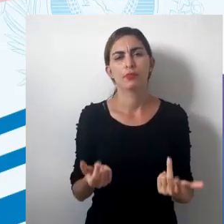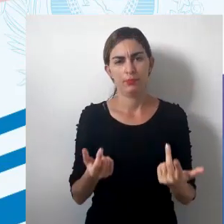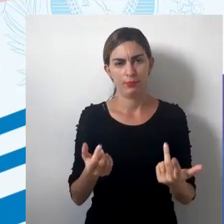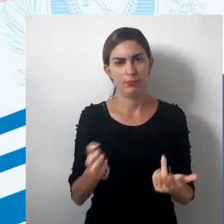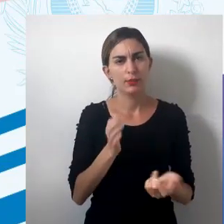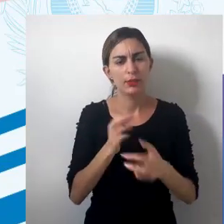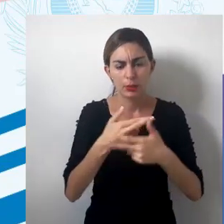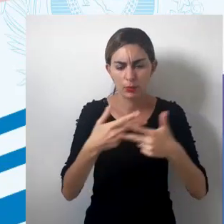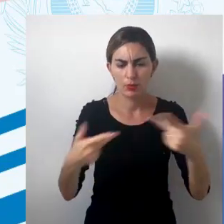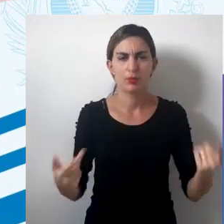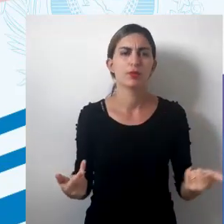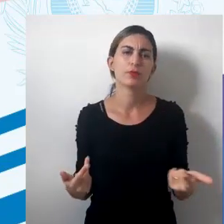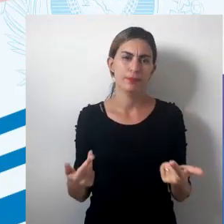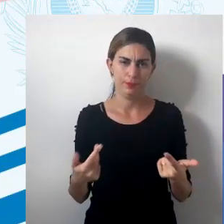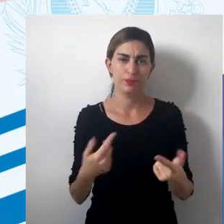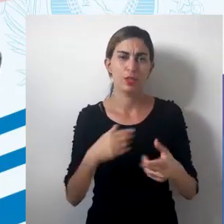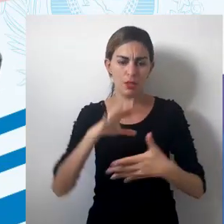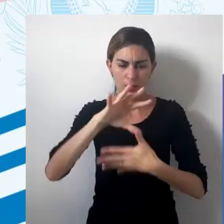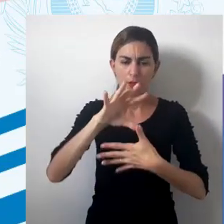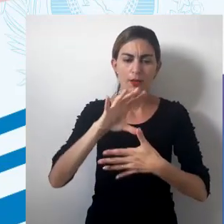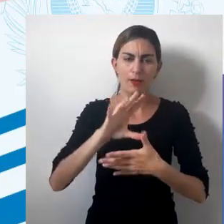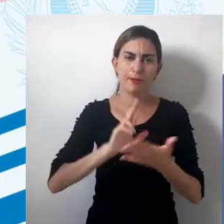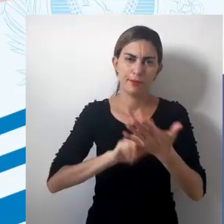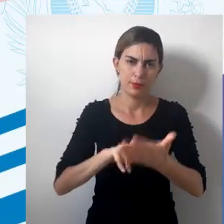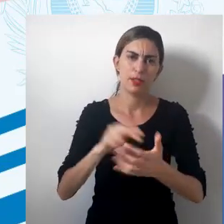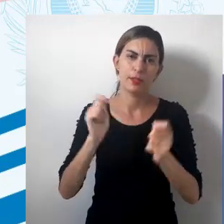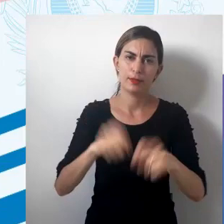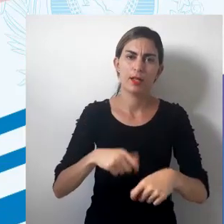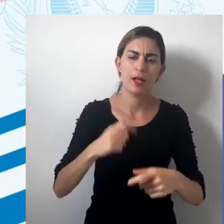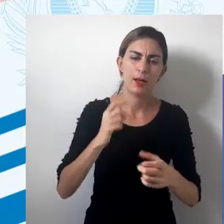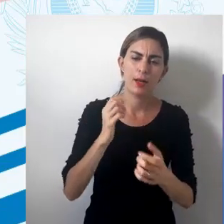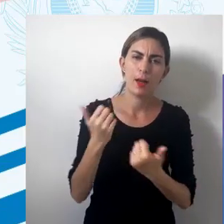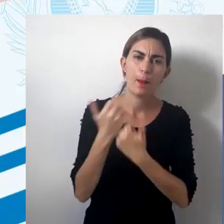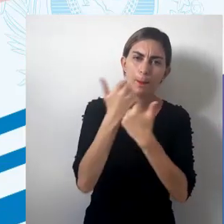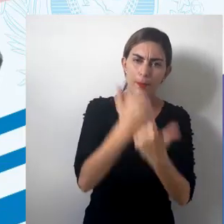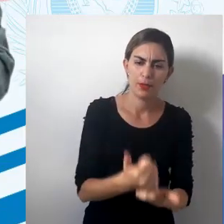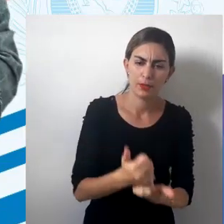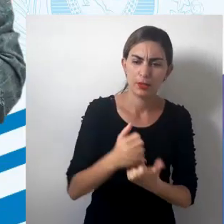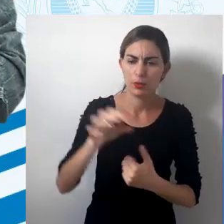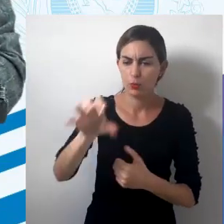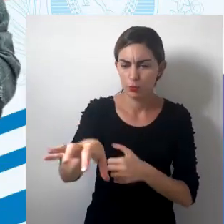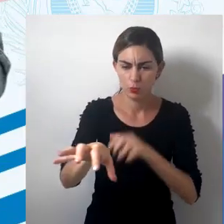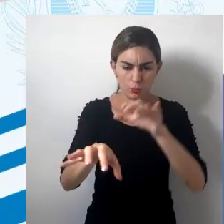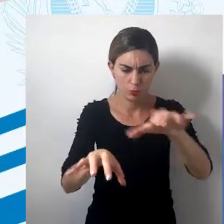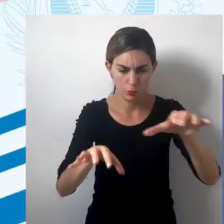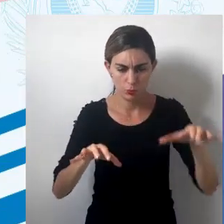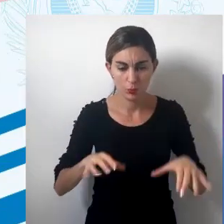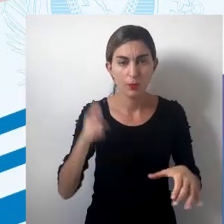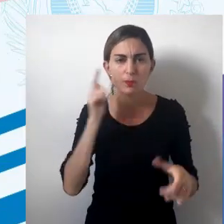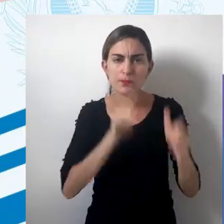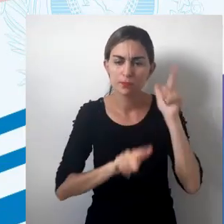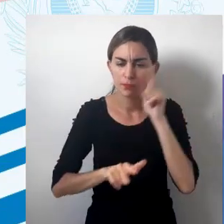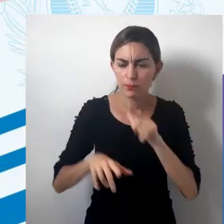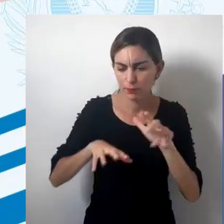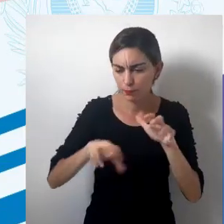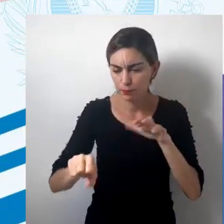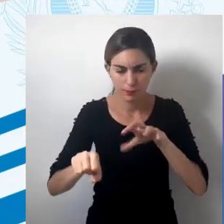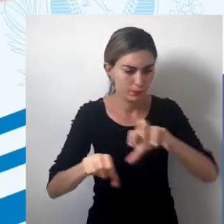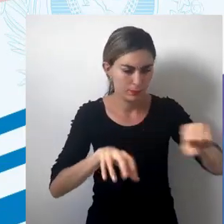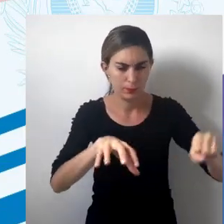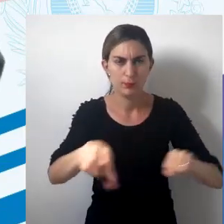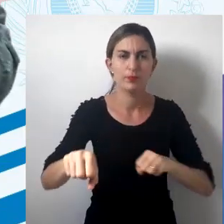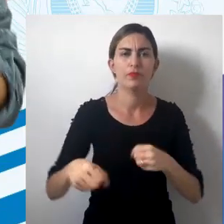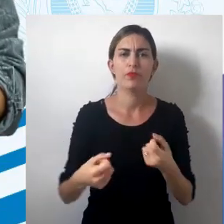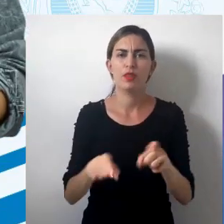ela dava condições para que aquelas riquezas fossem representadas e fossem conquistadas. Apontar melhores espaços para